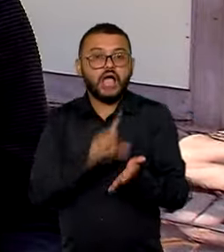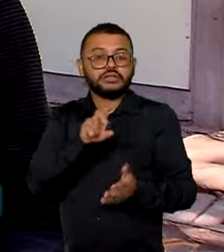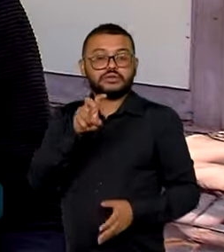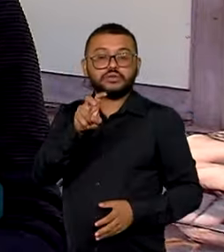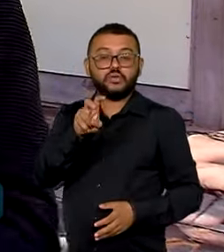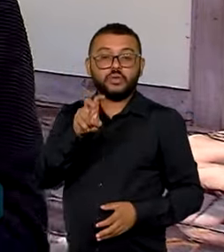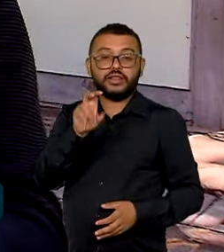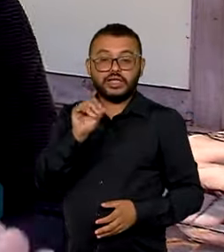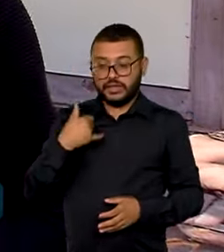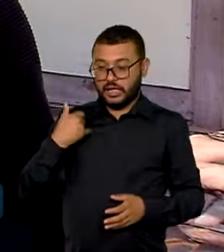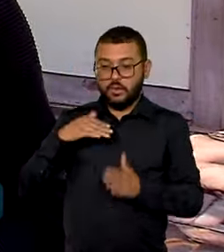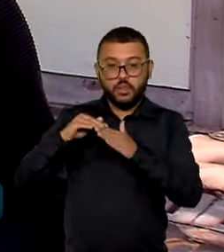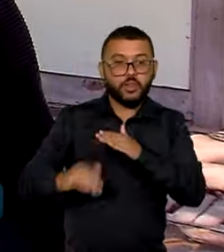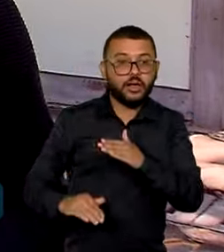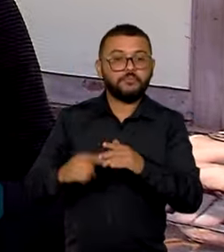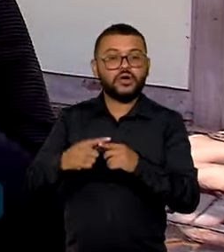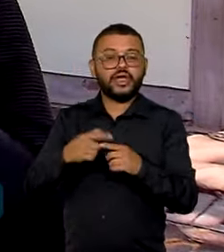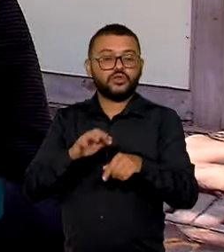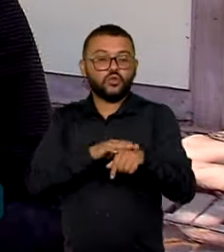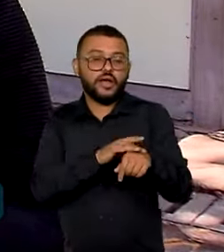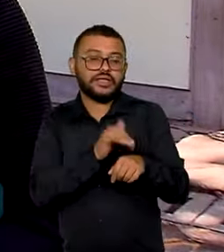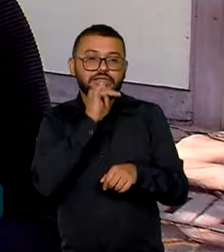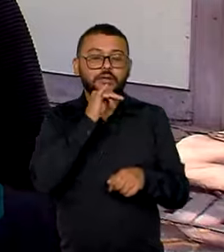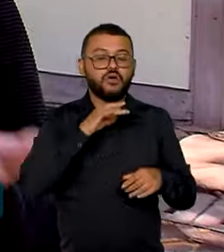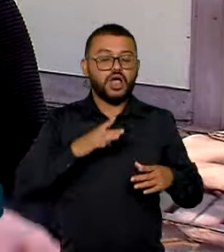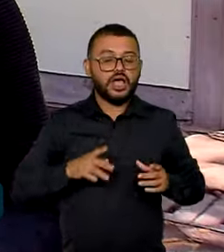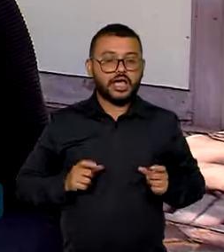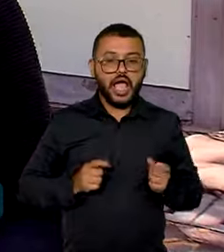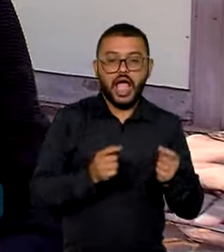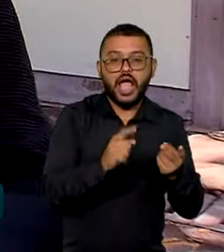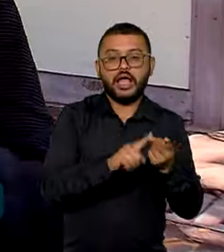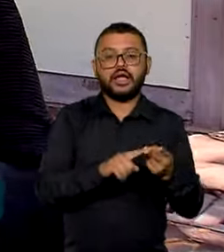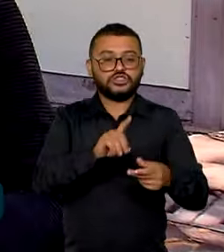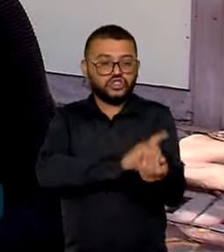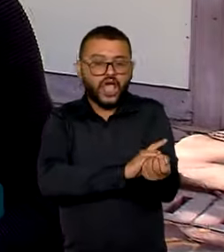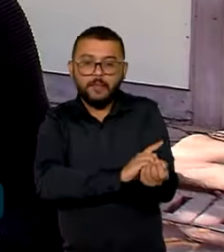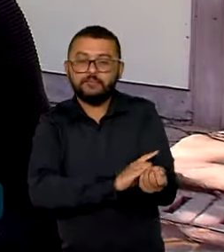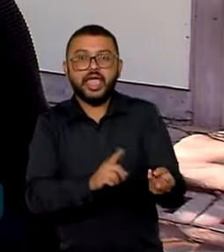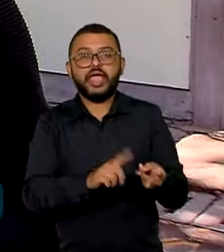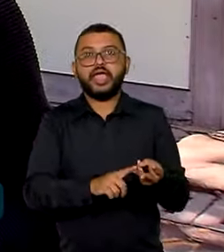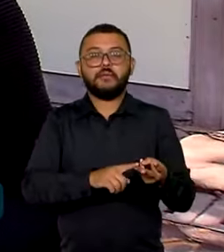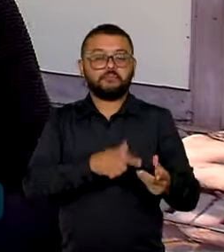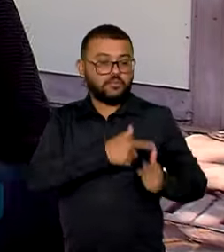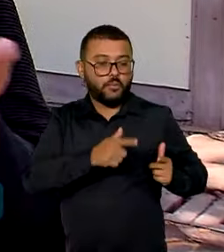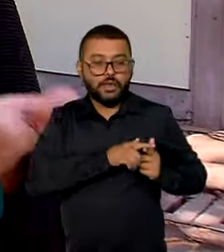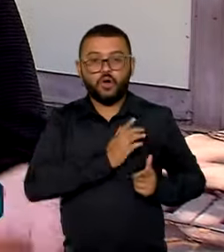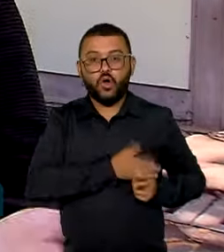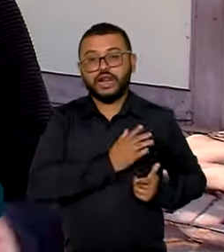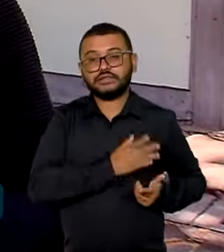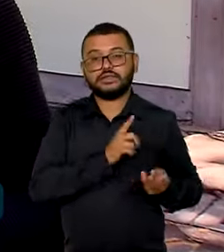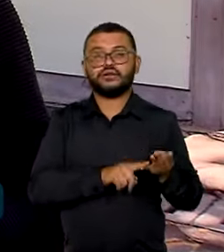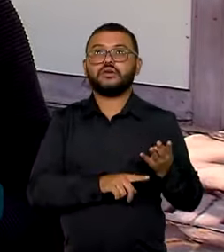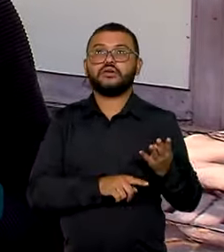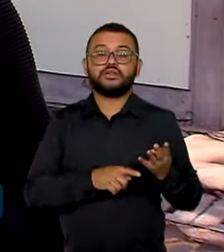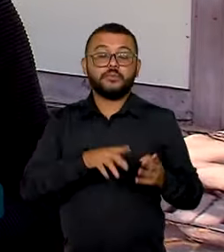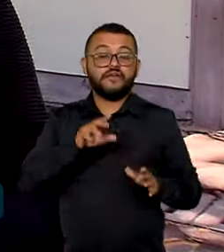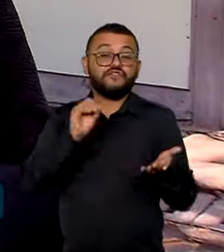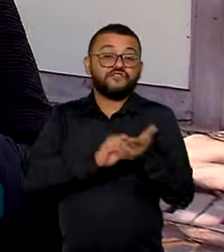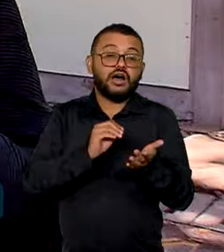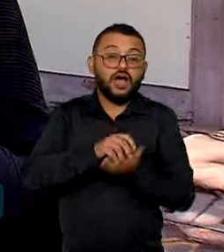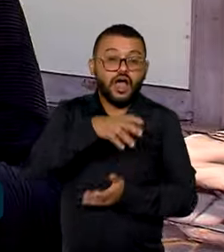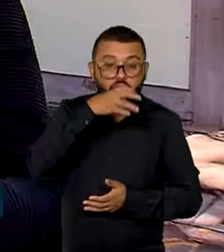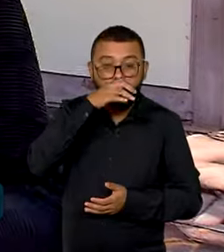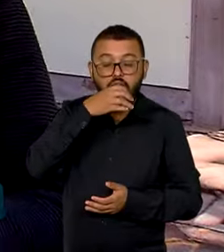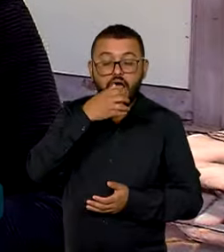doenças crônicas não transmissíveis, como câncer, diabetes, problemas no coração e doenças respiratórias.